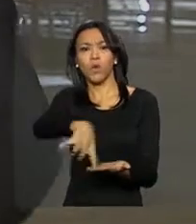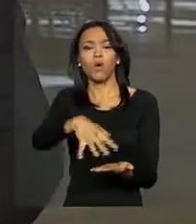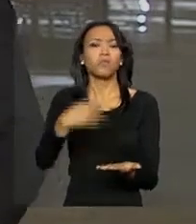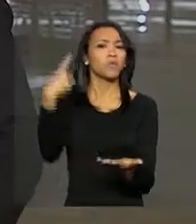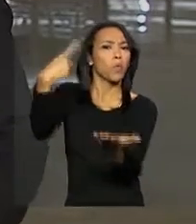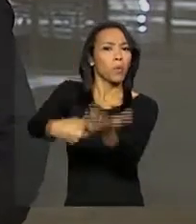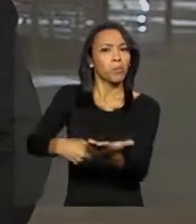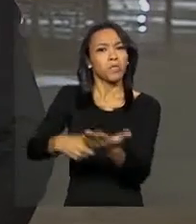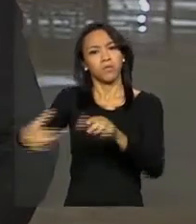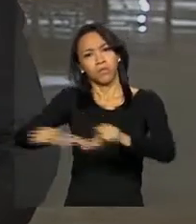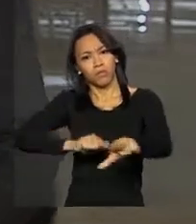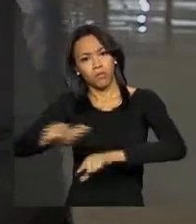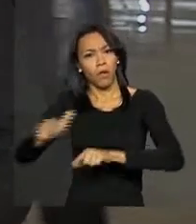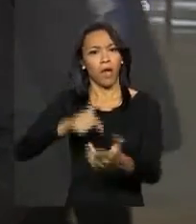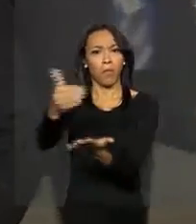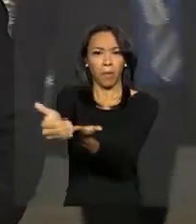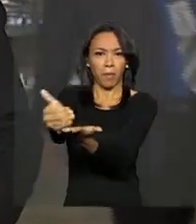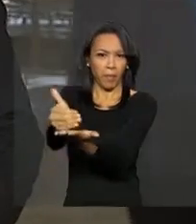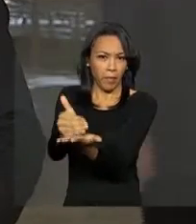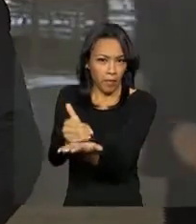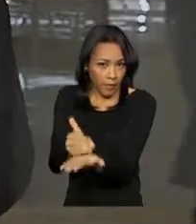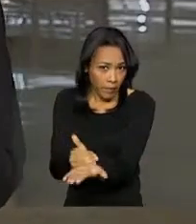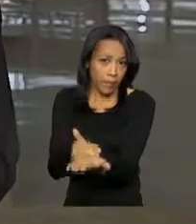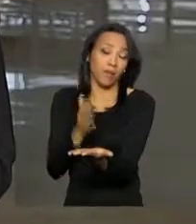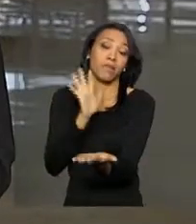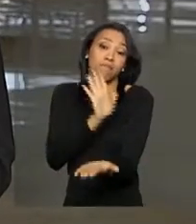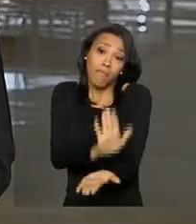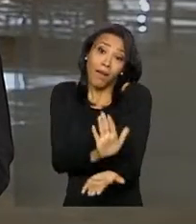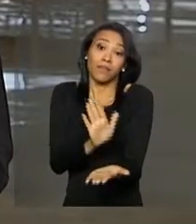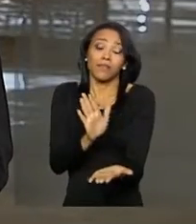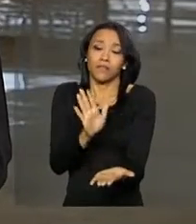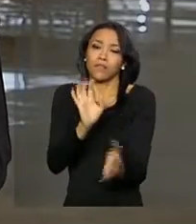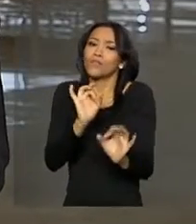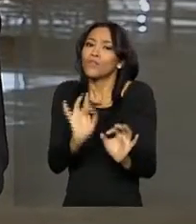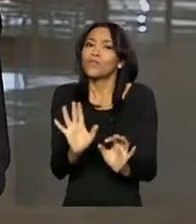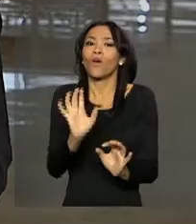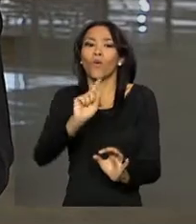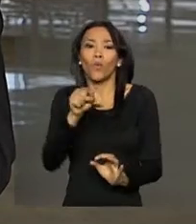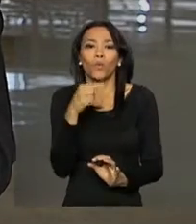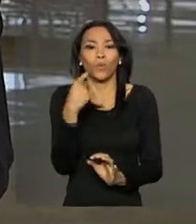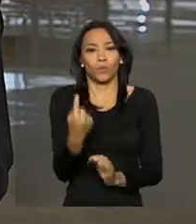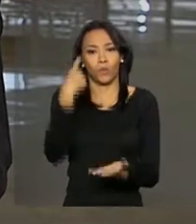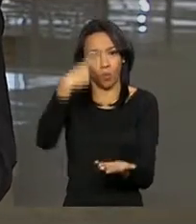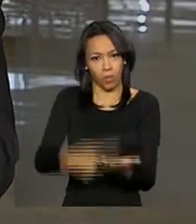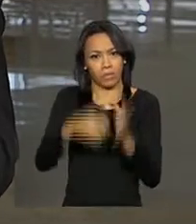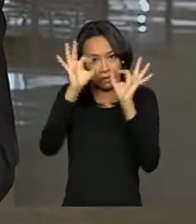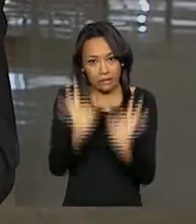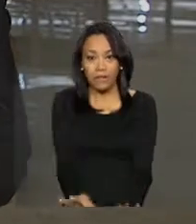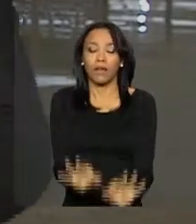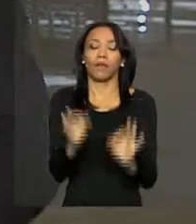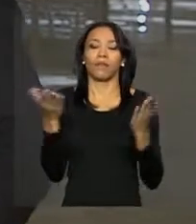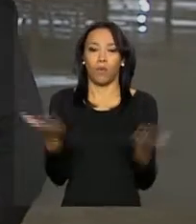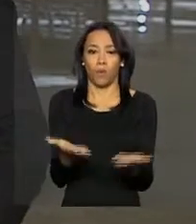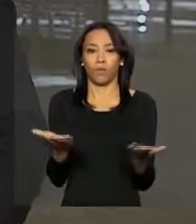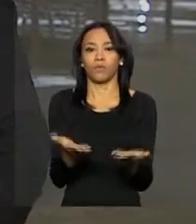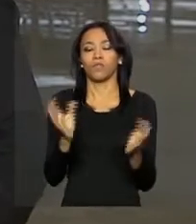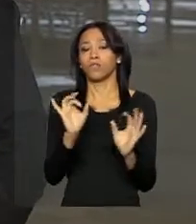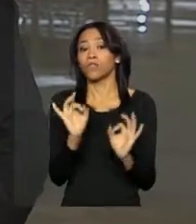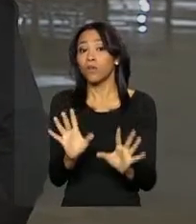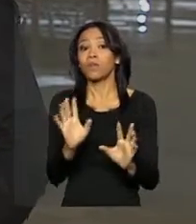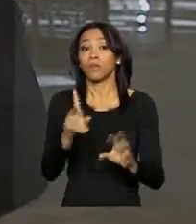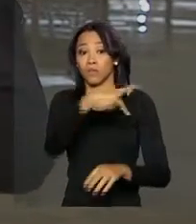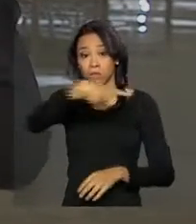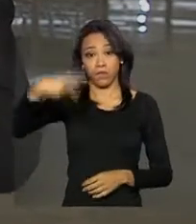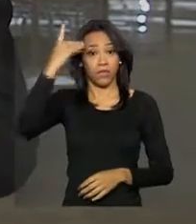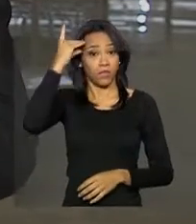compromissos na agenda oficial da presidenta Dilma Rousseff, mas, por enquanto, o único compromisso confirmado, o único compromisso oficial da